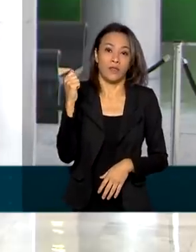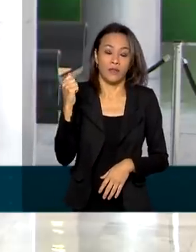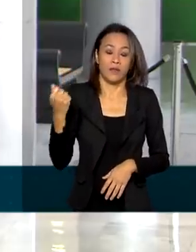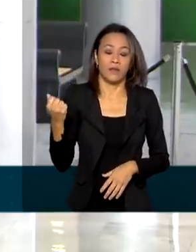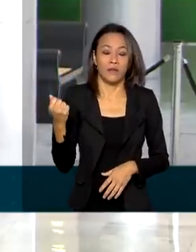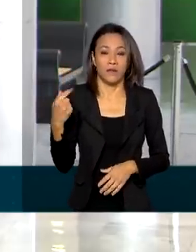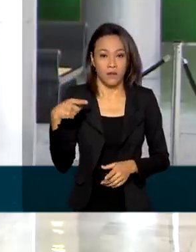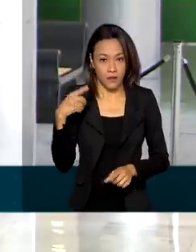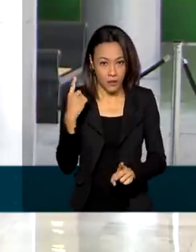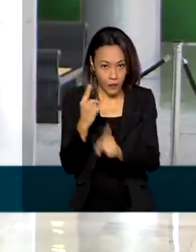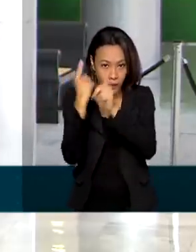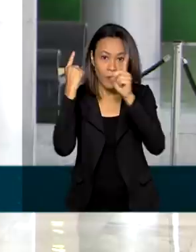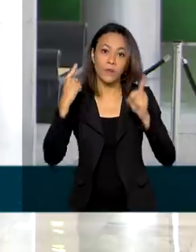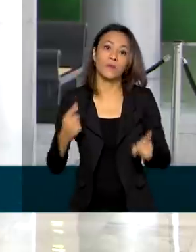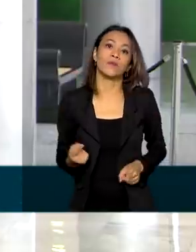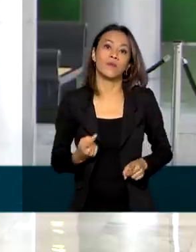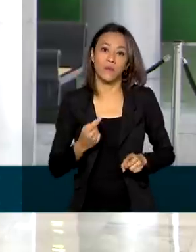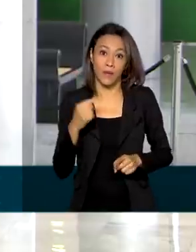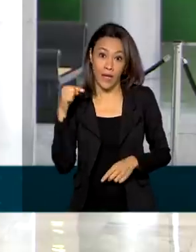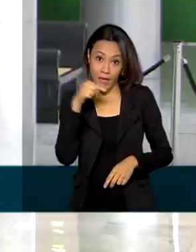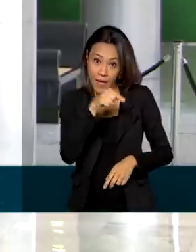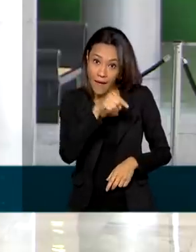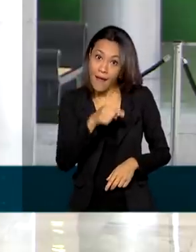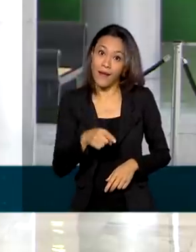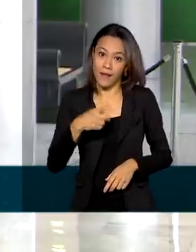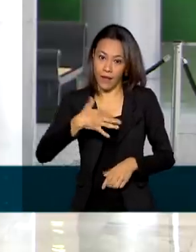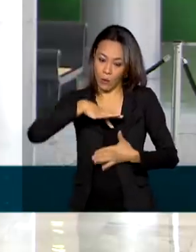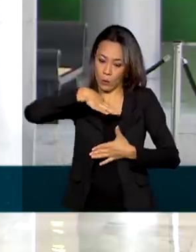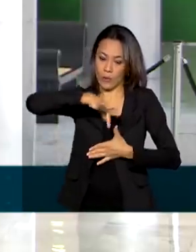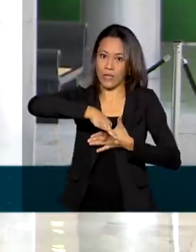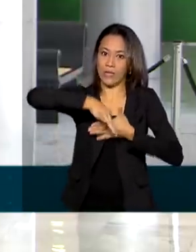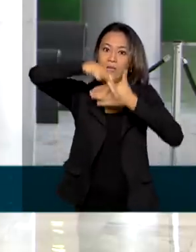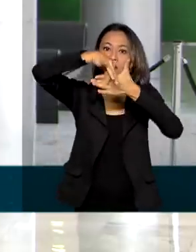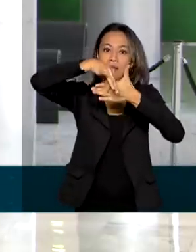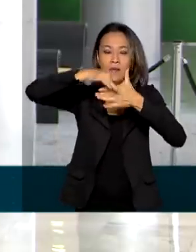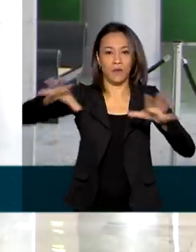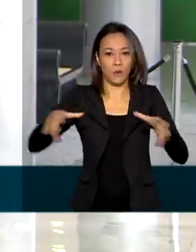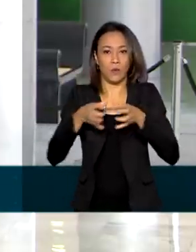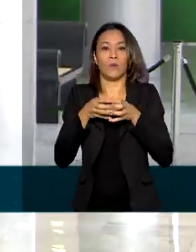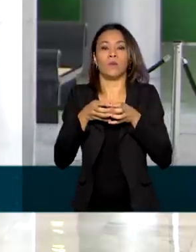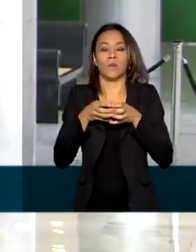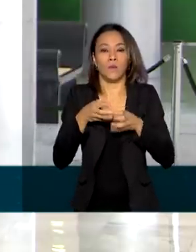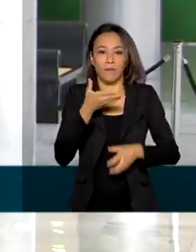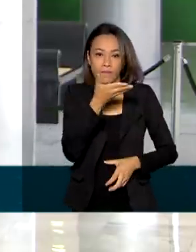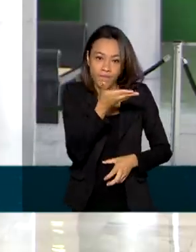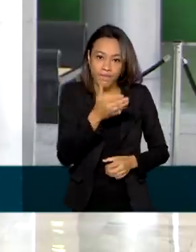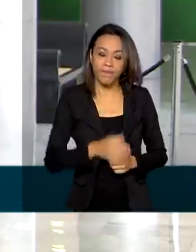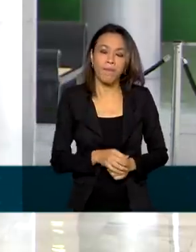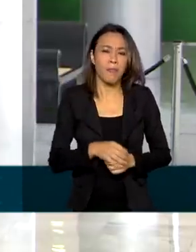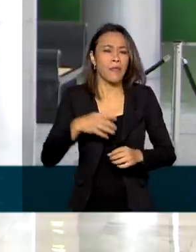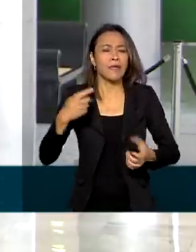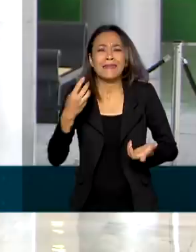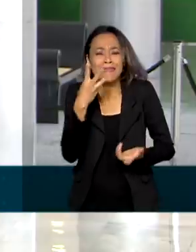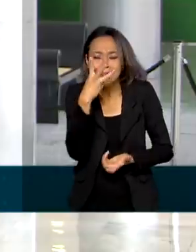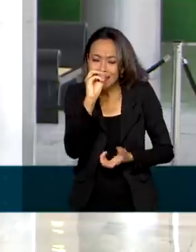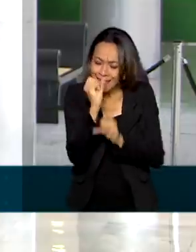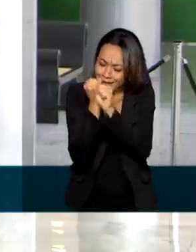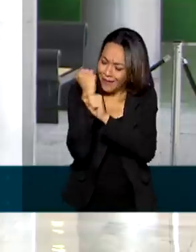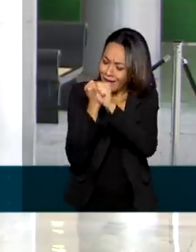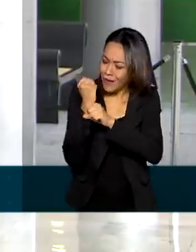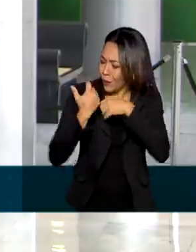que é da Argentina, que é quem está liderando esse bloco no momento. Para marcar esses 30 anos, será